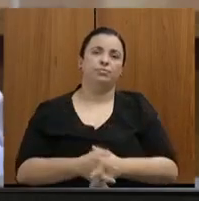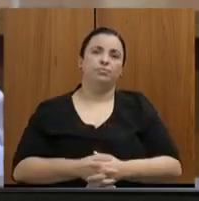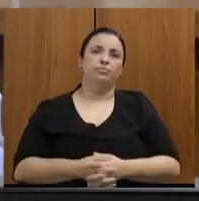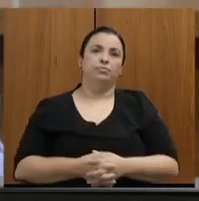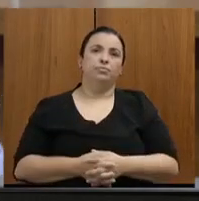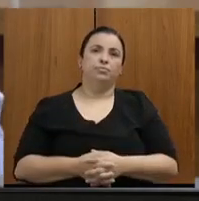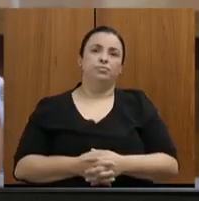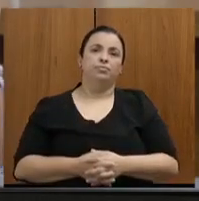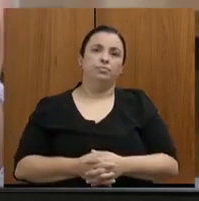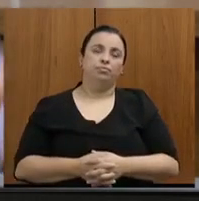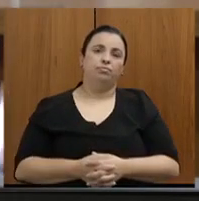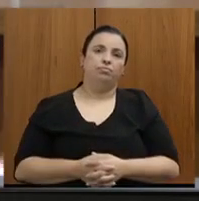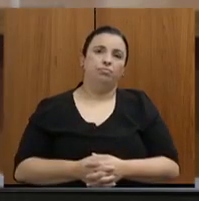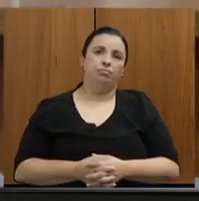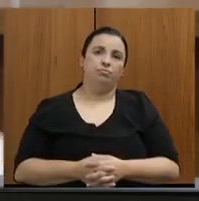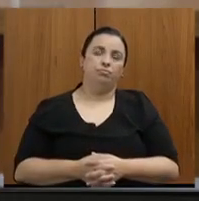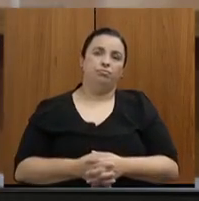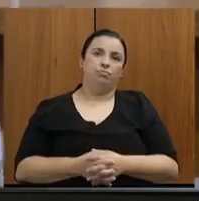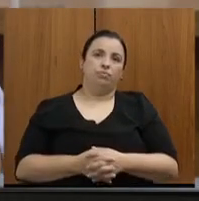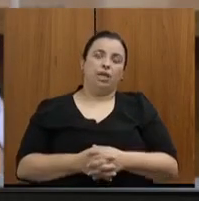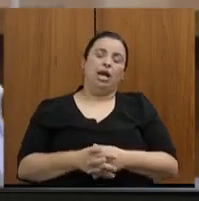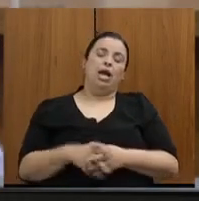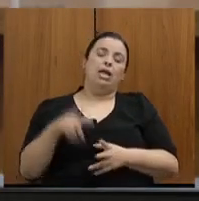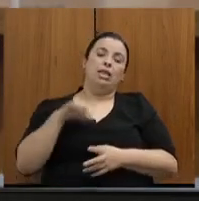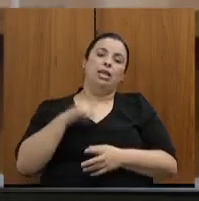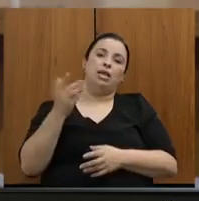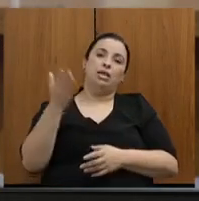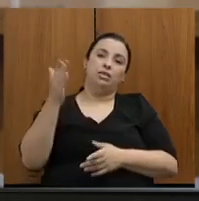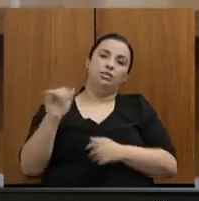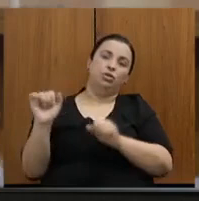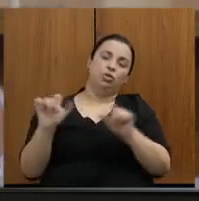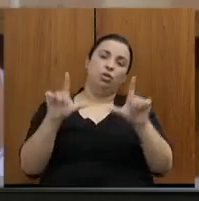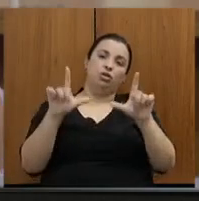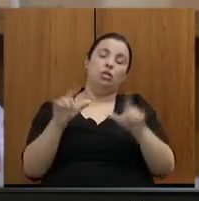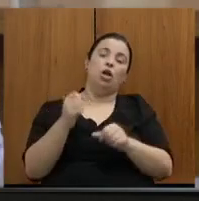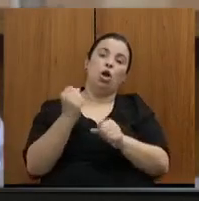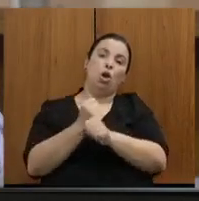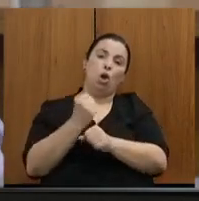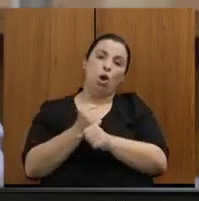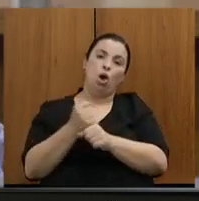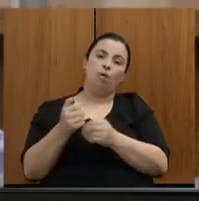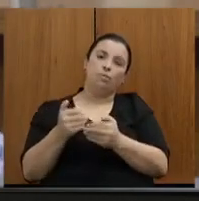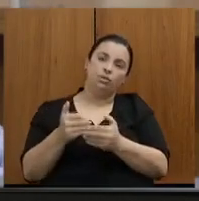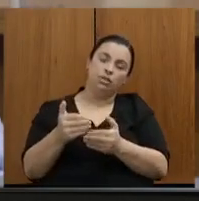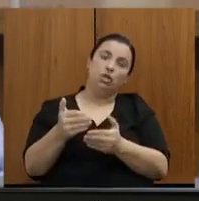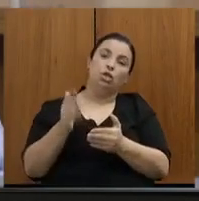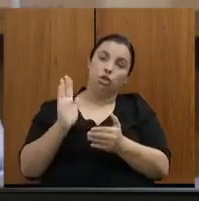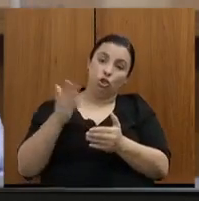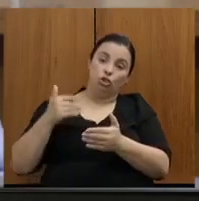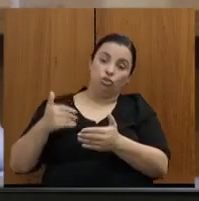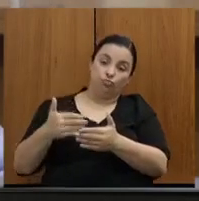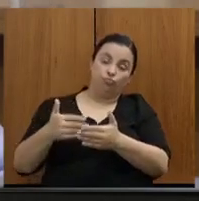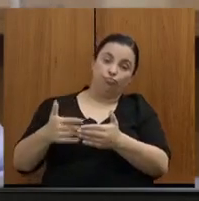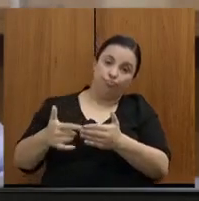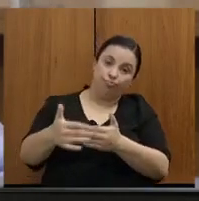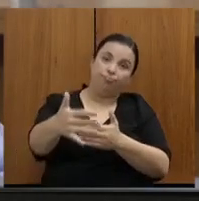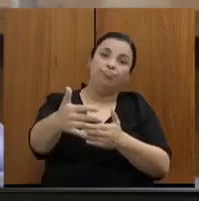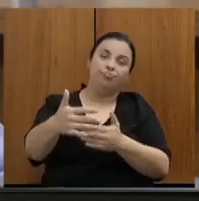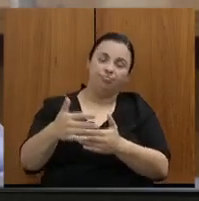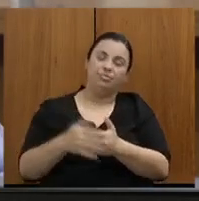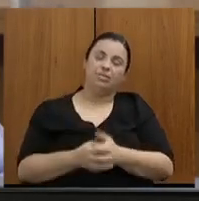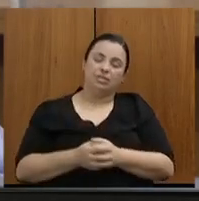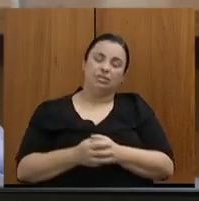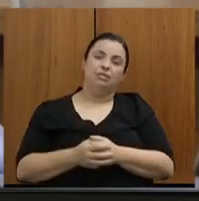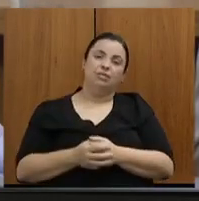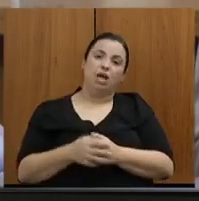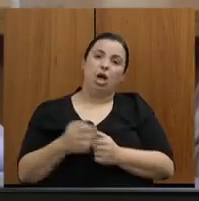E aí, por fim, esse slide, obras viárias em andamento. Isso, aí algumas delas, como eu disse,